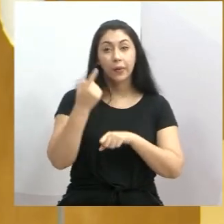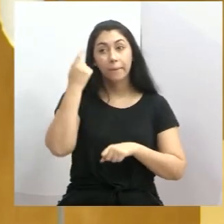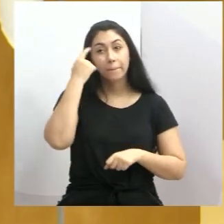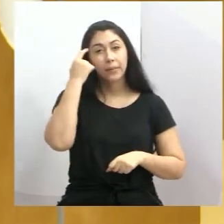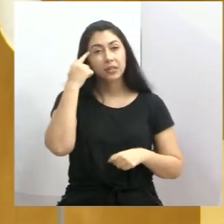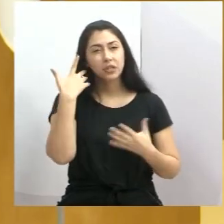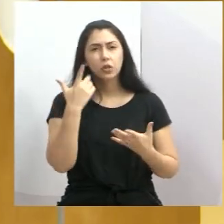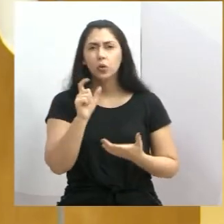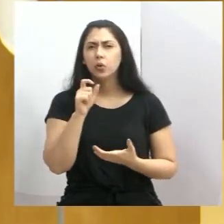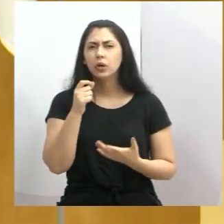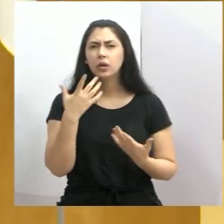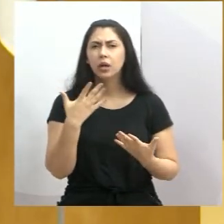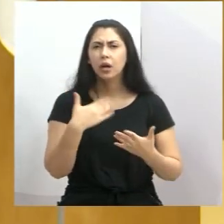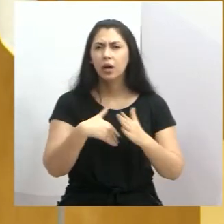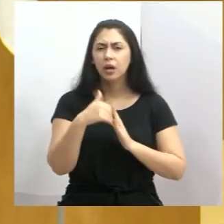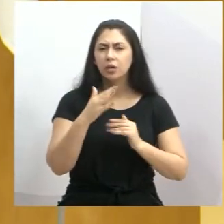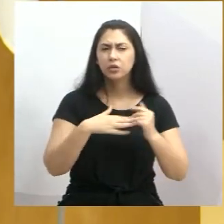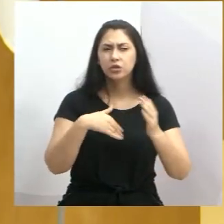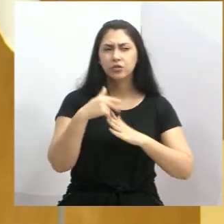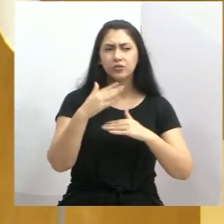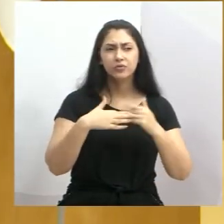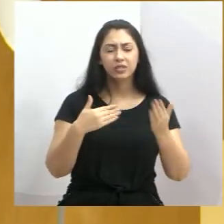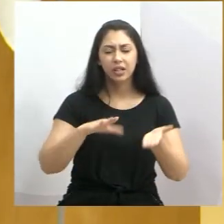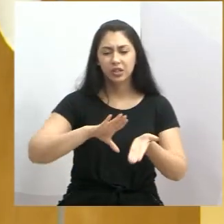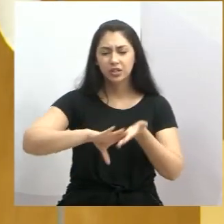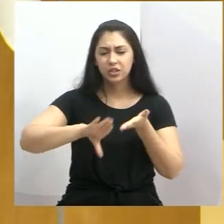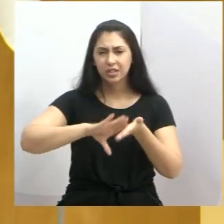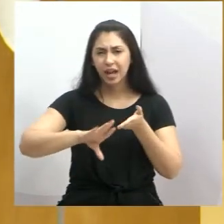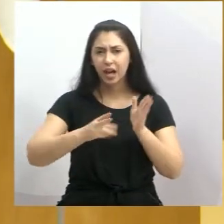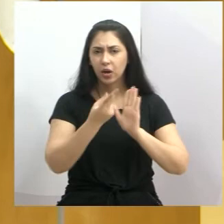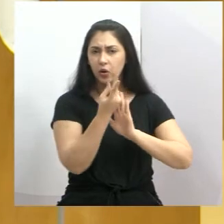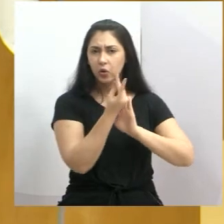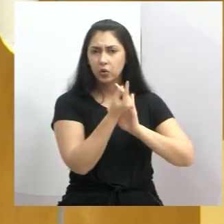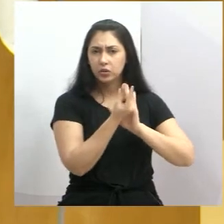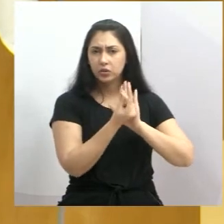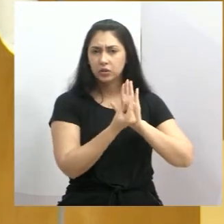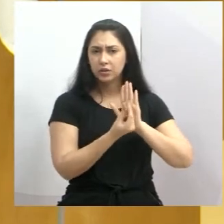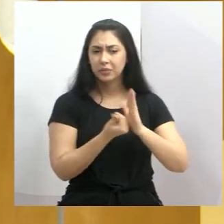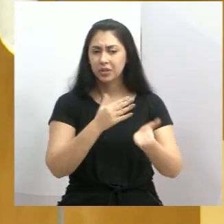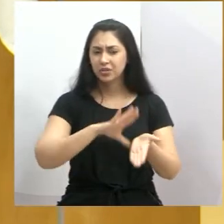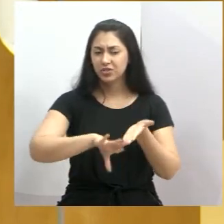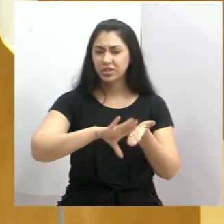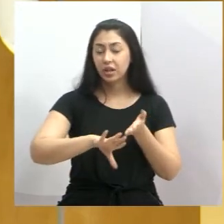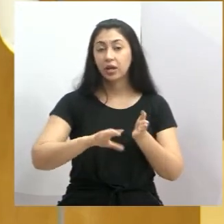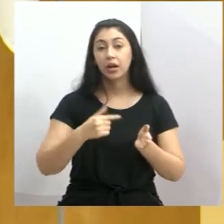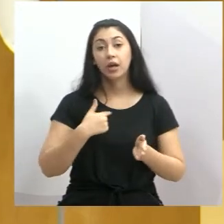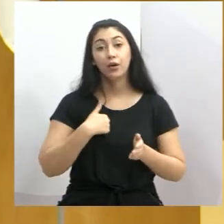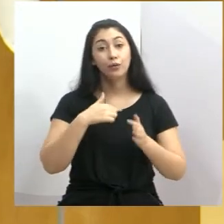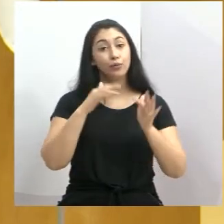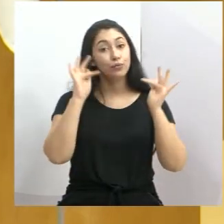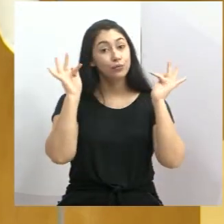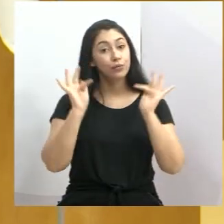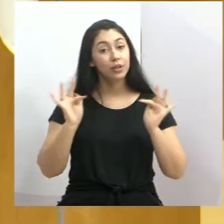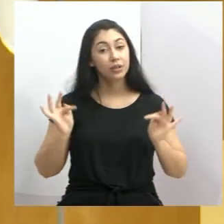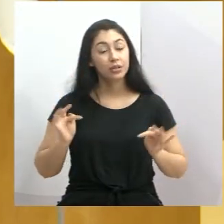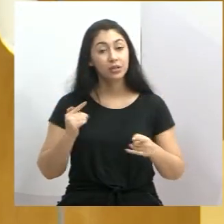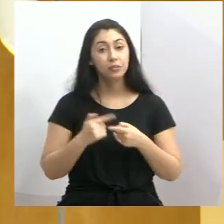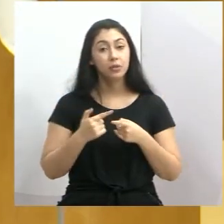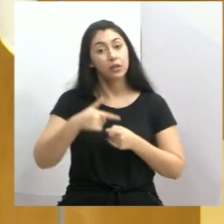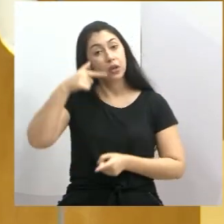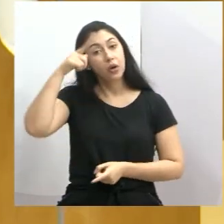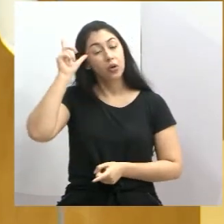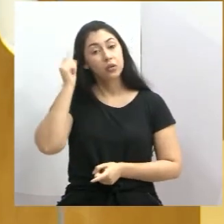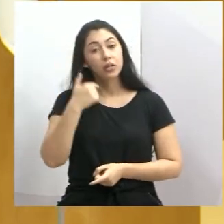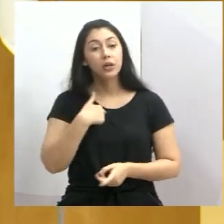atividade delegada ia retirar parte do orçamento que vai para a Guarda Municipal. E eu fiquei muito contente ontem em saber